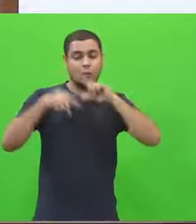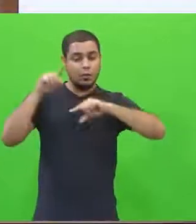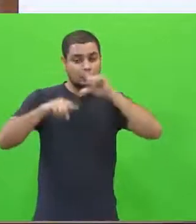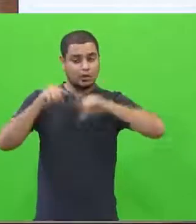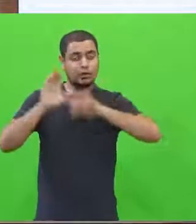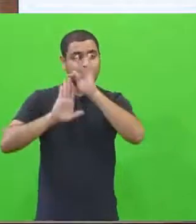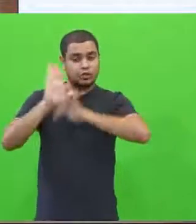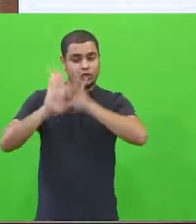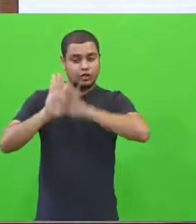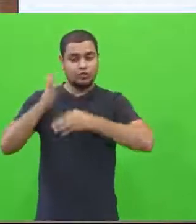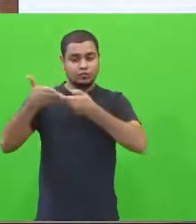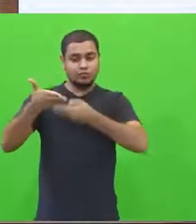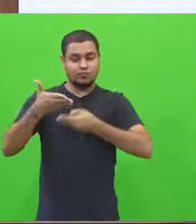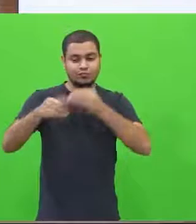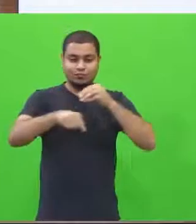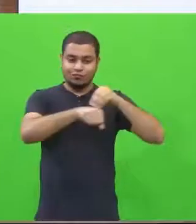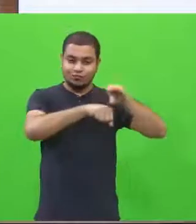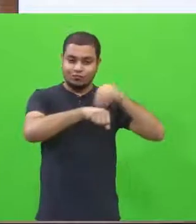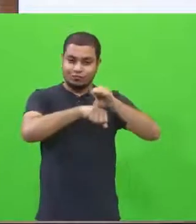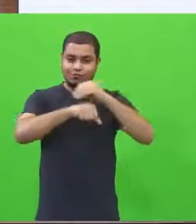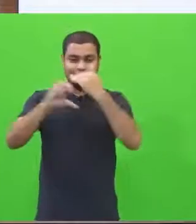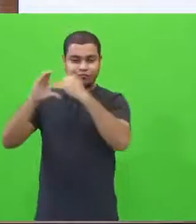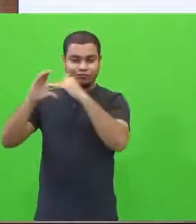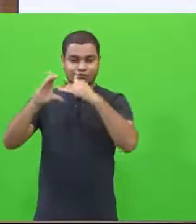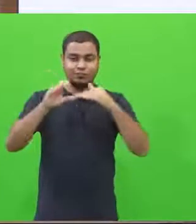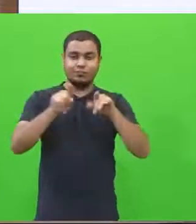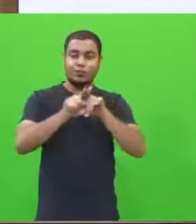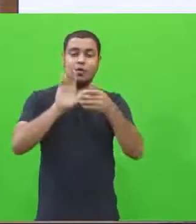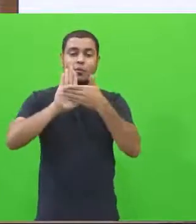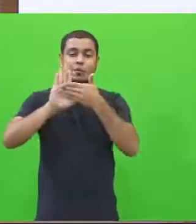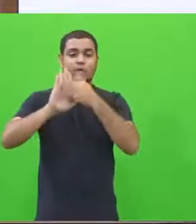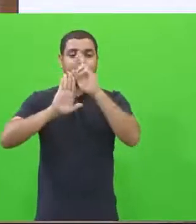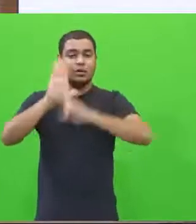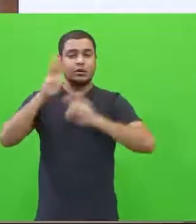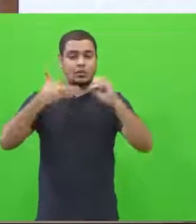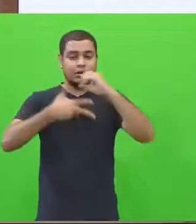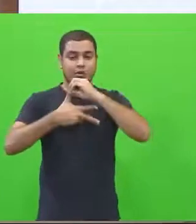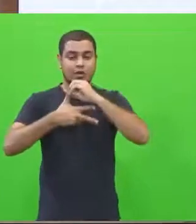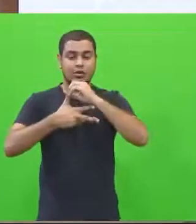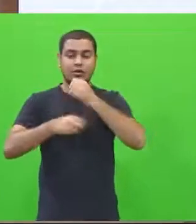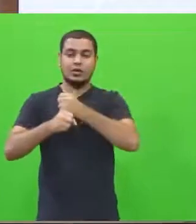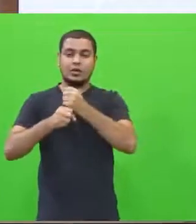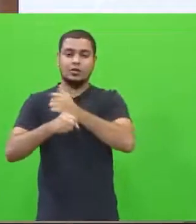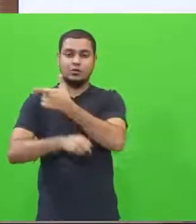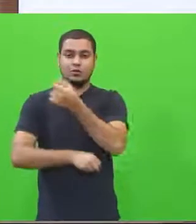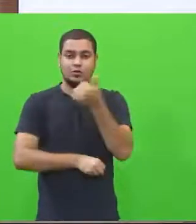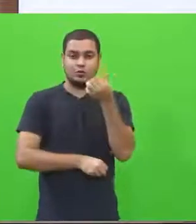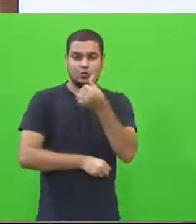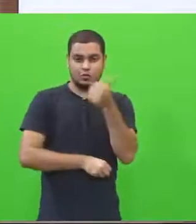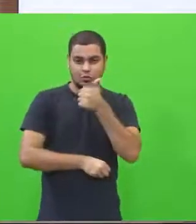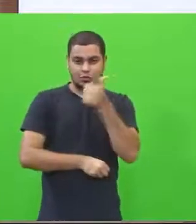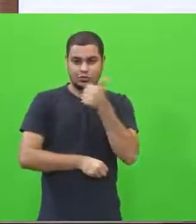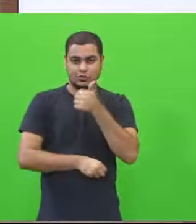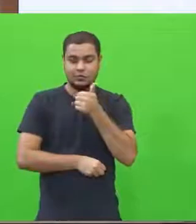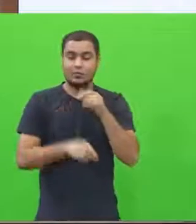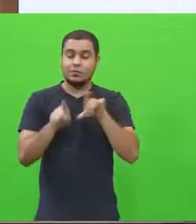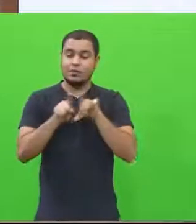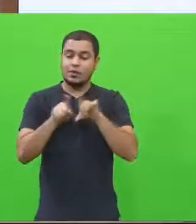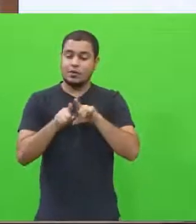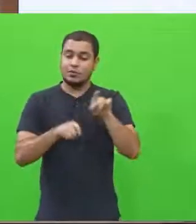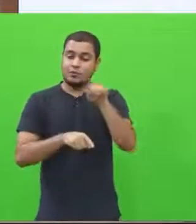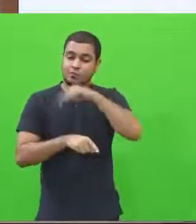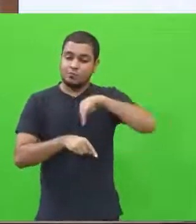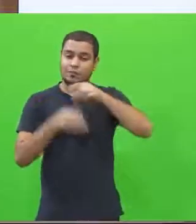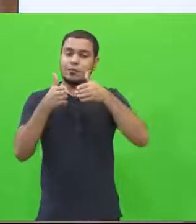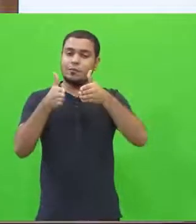texto que nós encaminhamos é a proposta de redação do Enem 2011 nós vamos solicitar a vocês